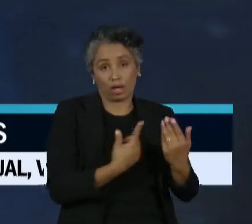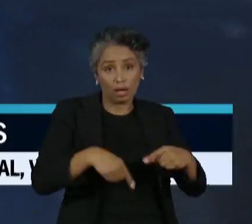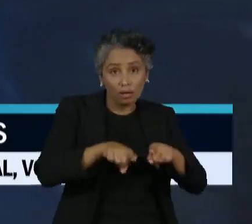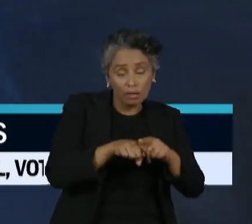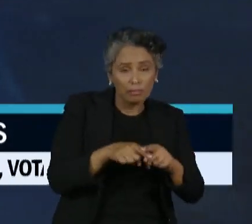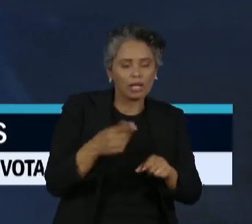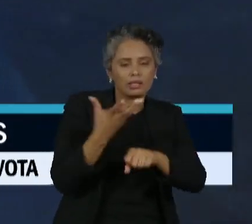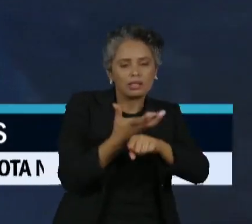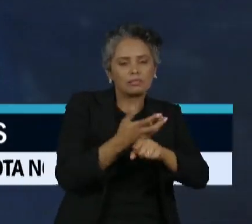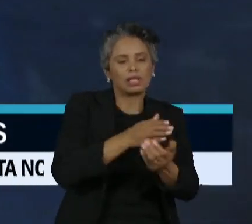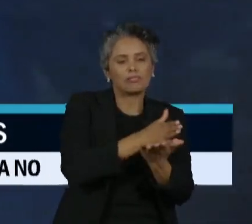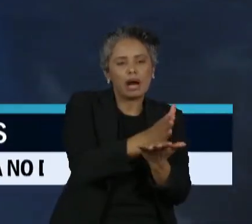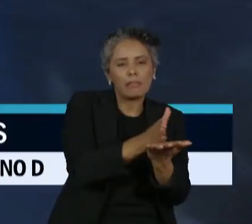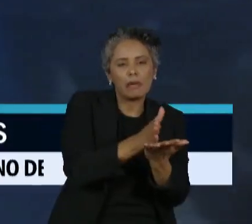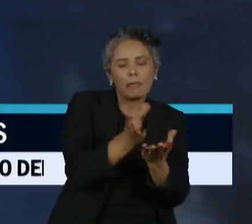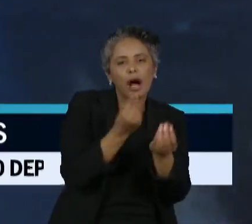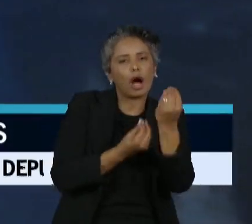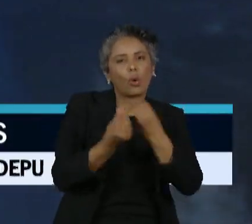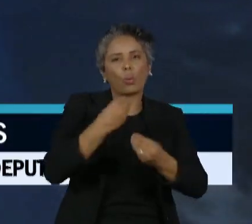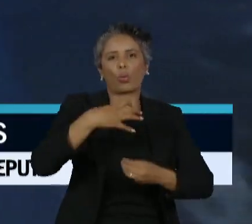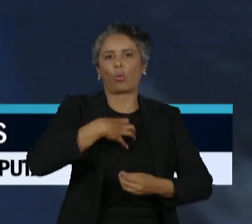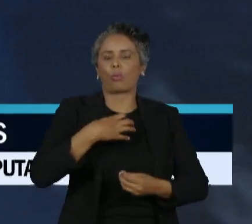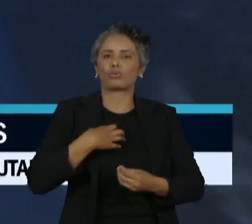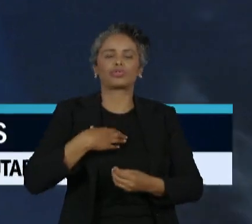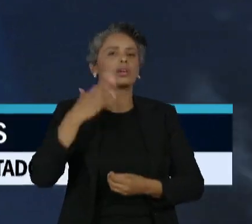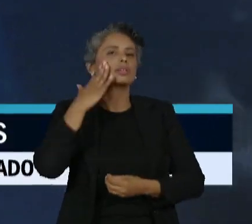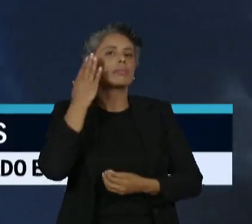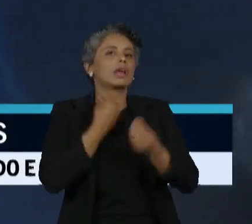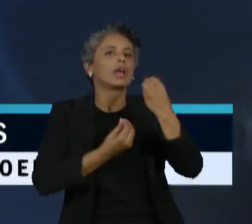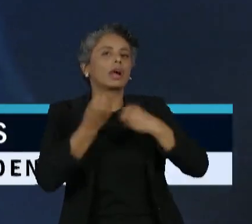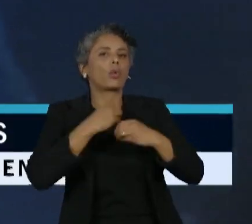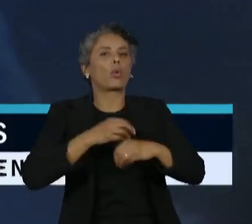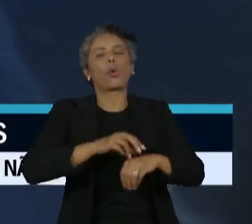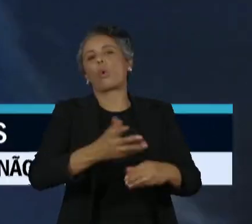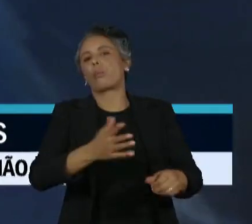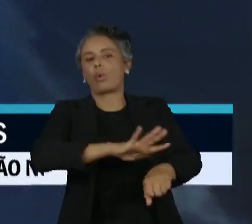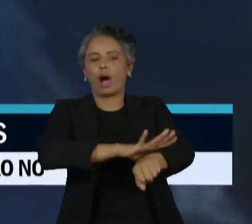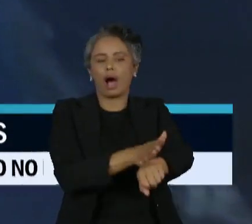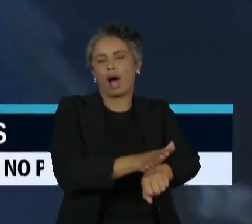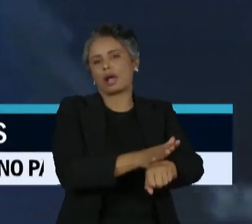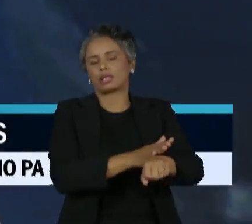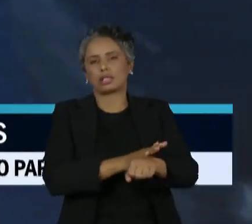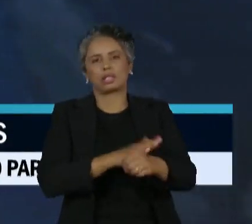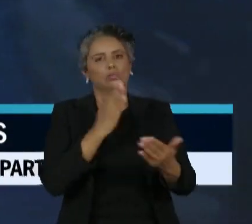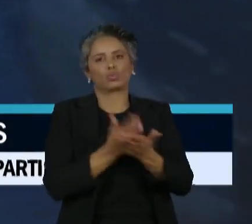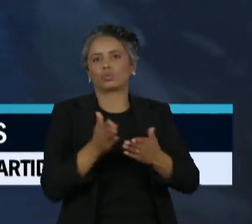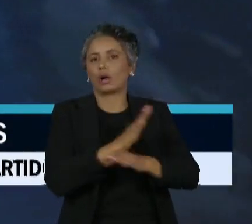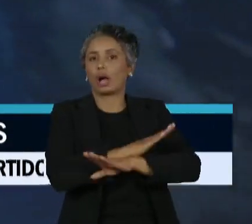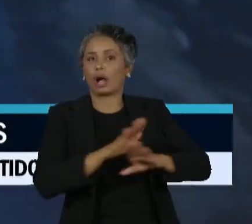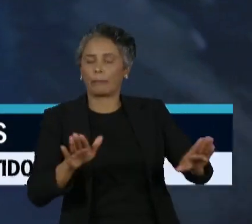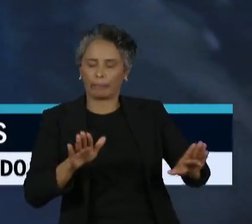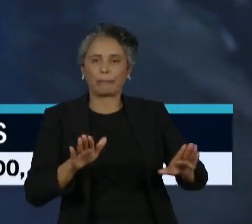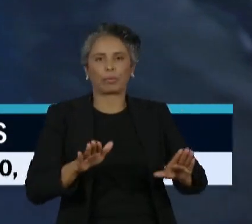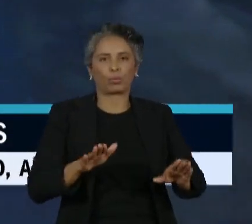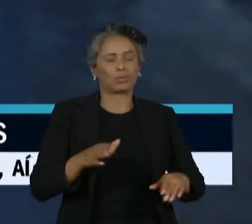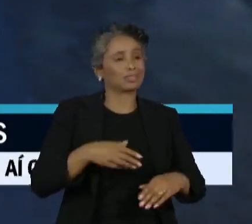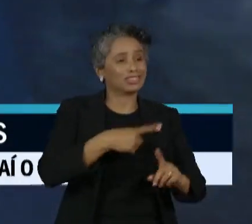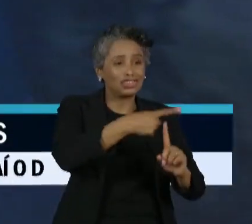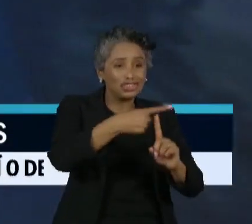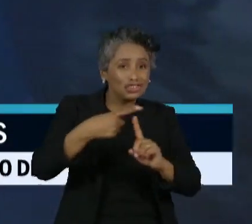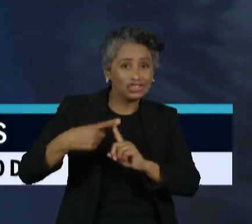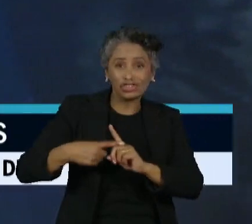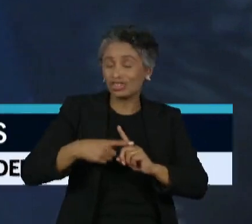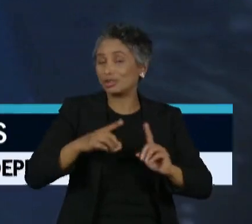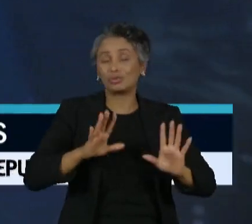na formação profissional ou continuada, com o objetivo de estabelecer diretrizes e parâmetros sem qualquer tipo de